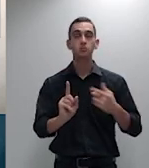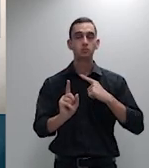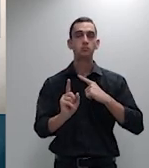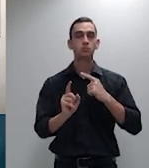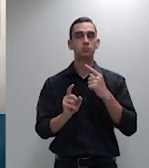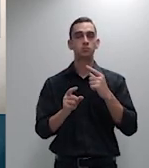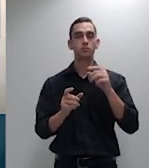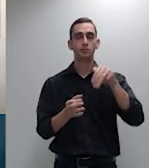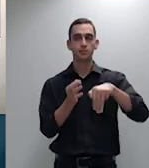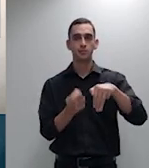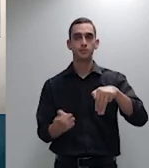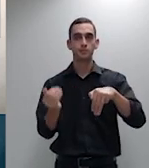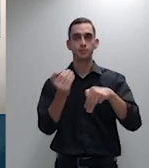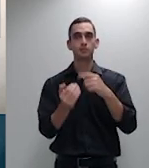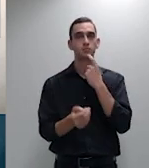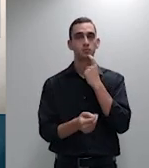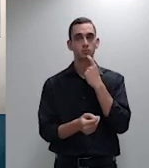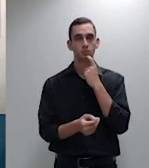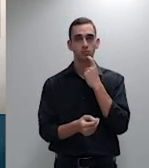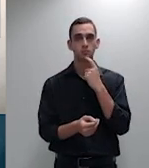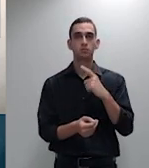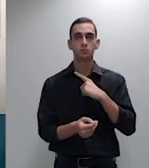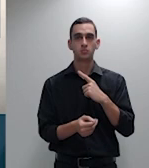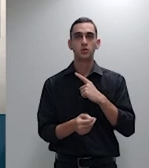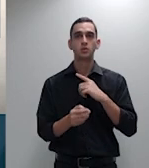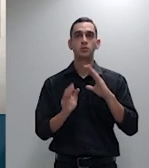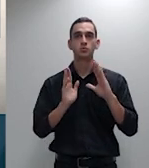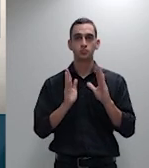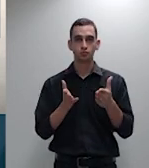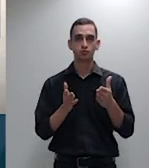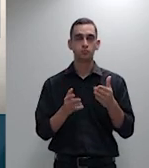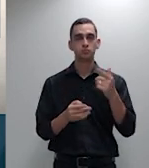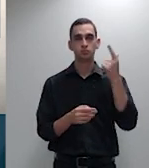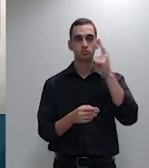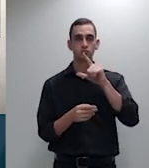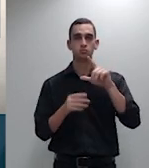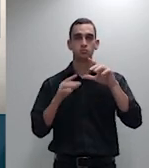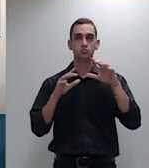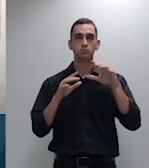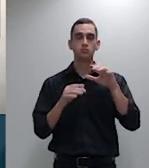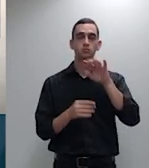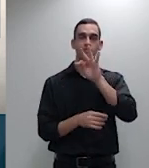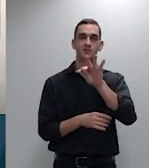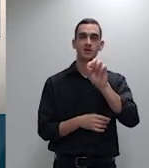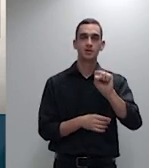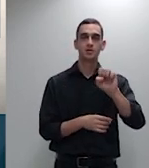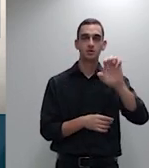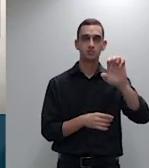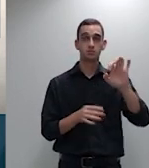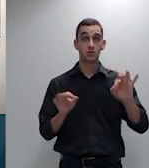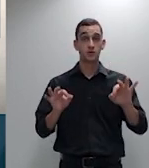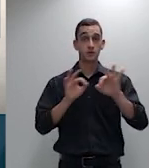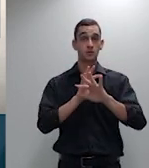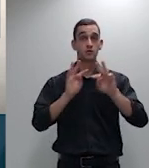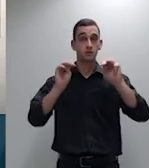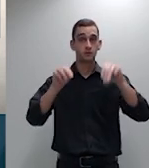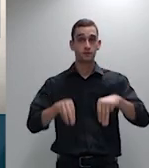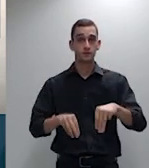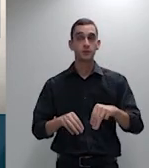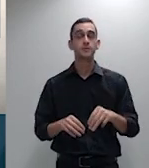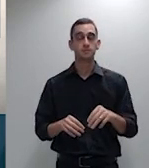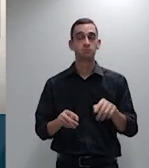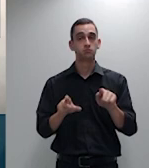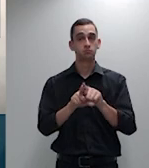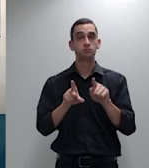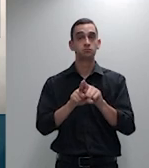cumpriu com brilha e dignidade seu mandato no Tribunal Superior Eleitoral. Lida e não impugnada, foi aprovada a ata da